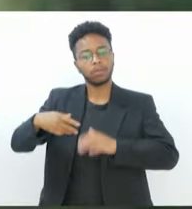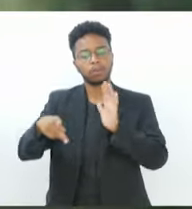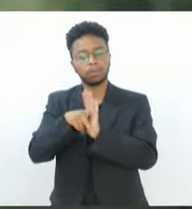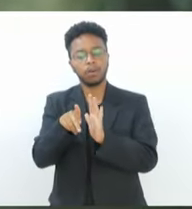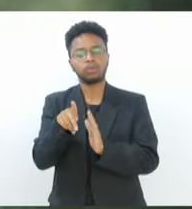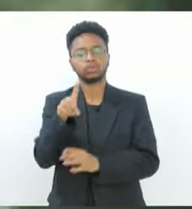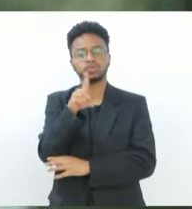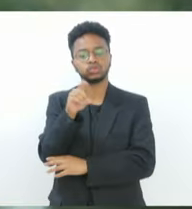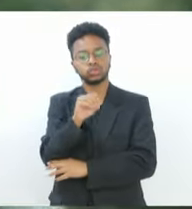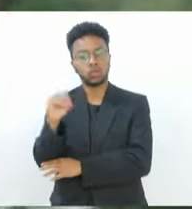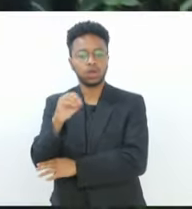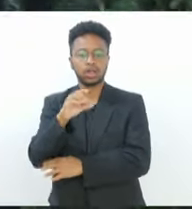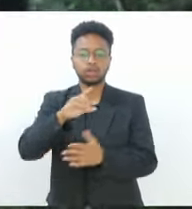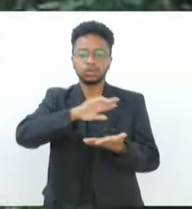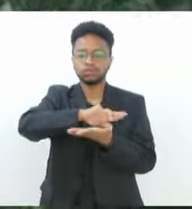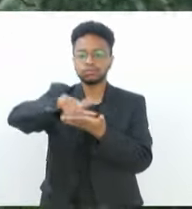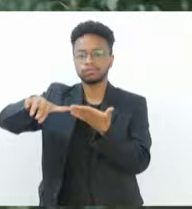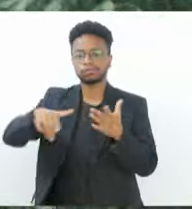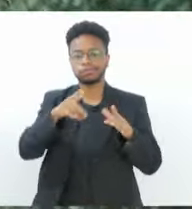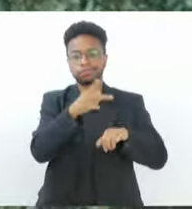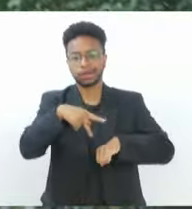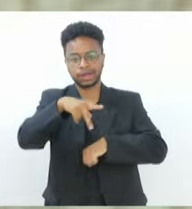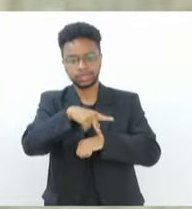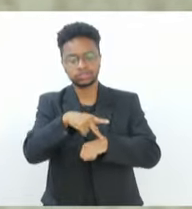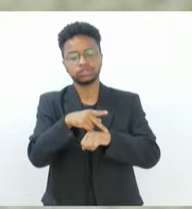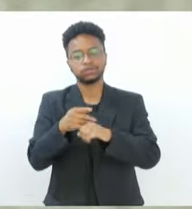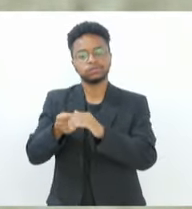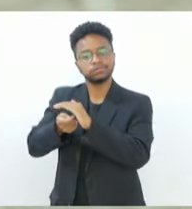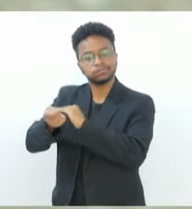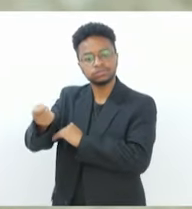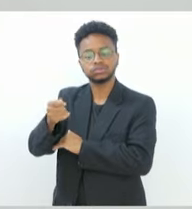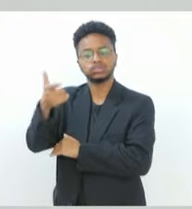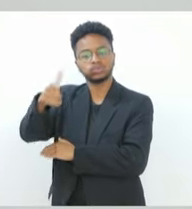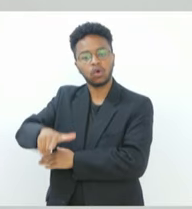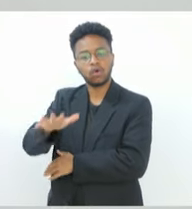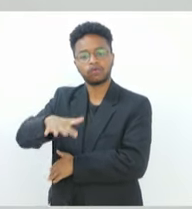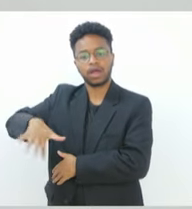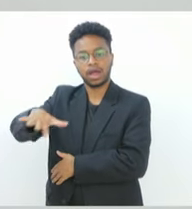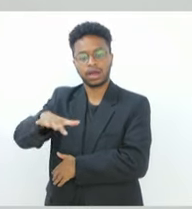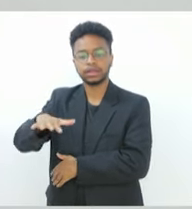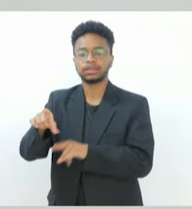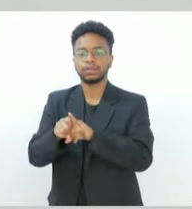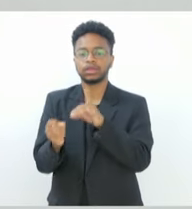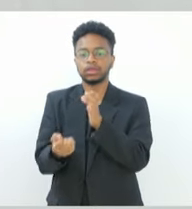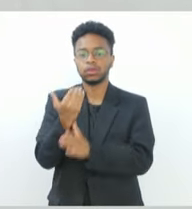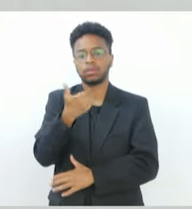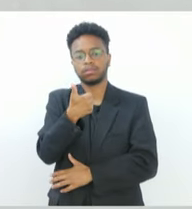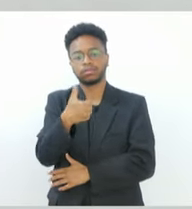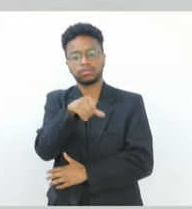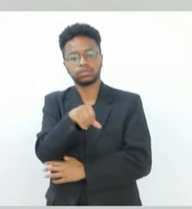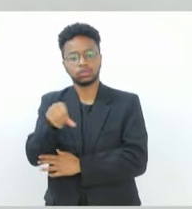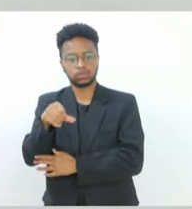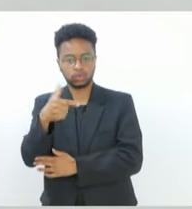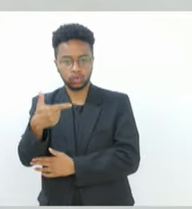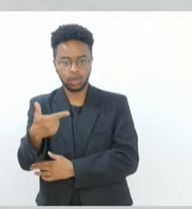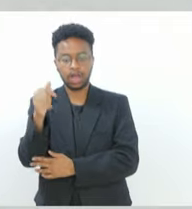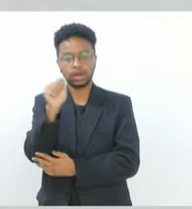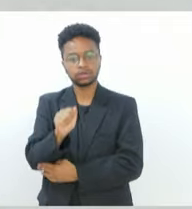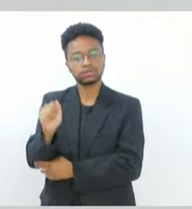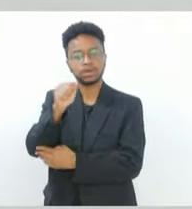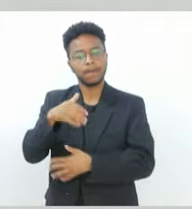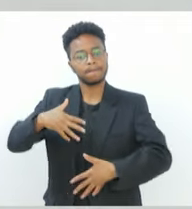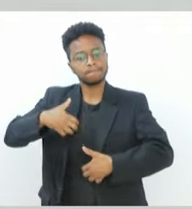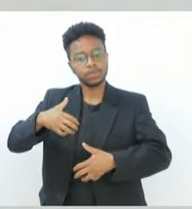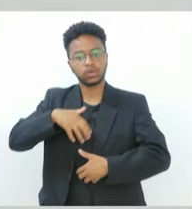diversos países foram reintroduzidos na região e com isso foi criada em 1992 a Associação